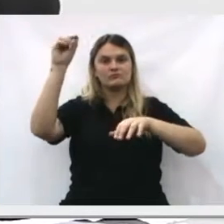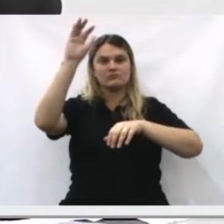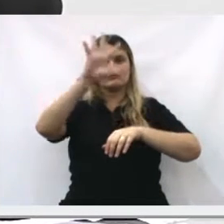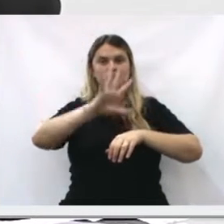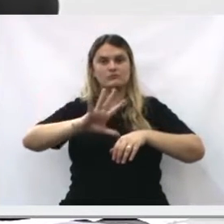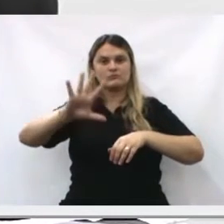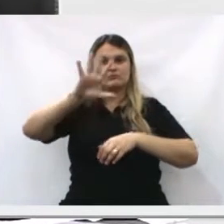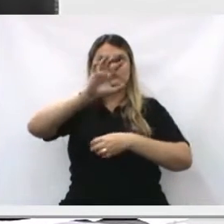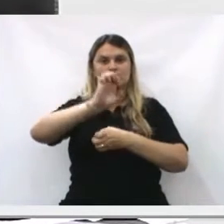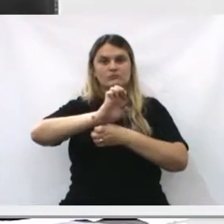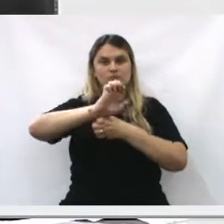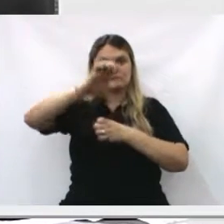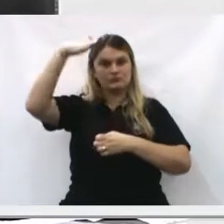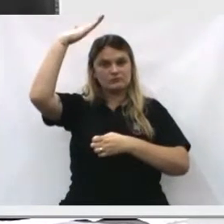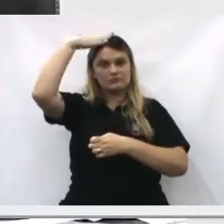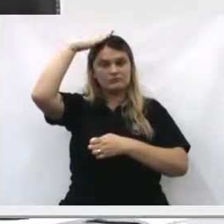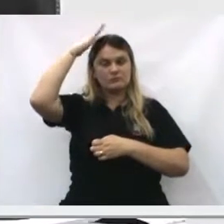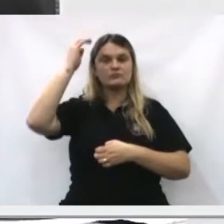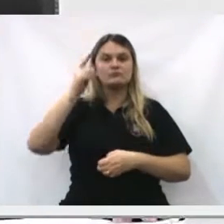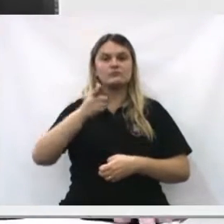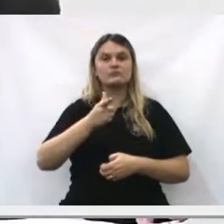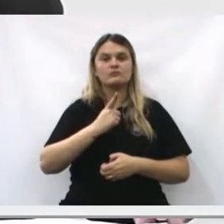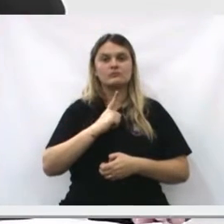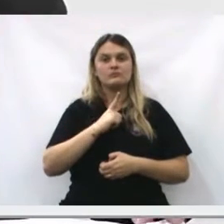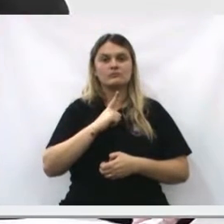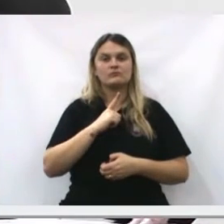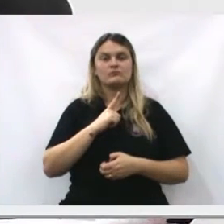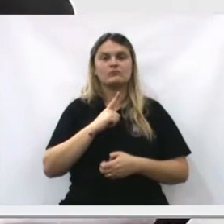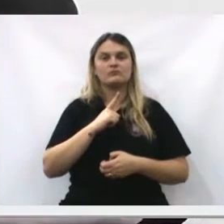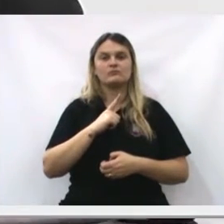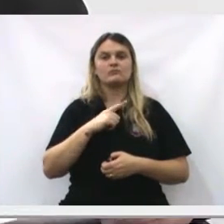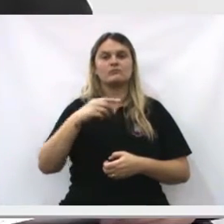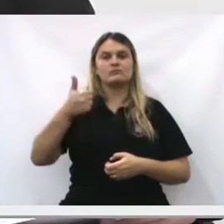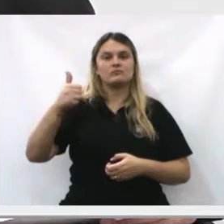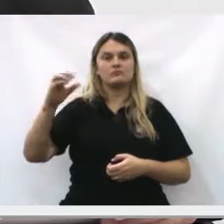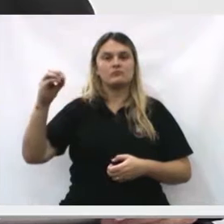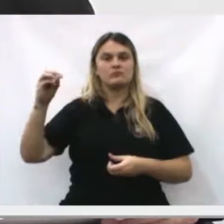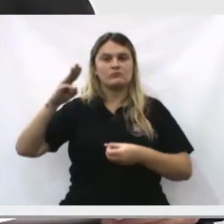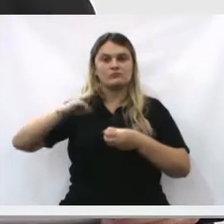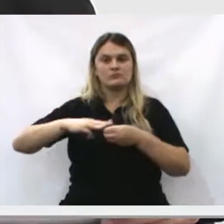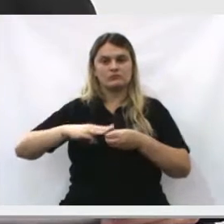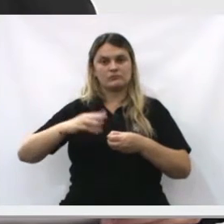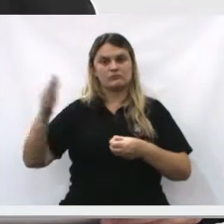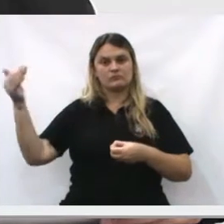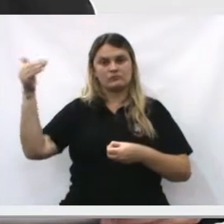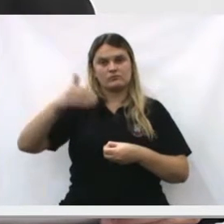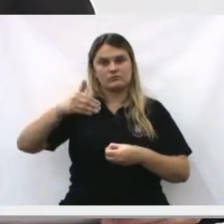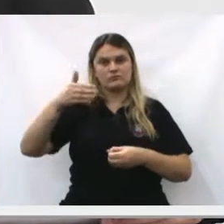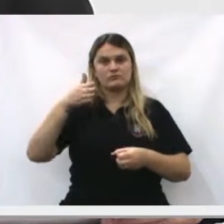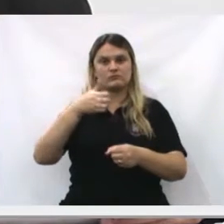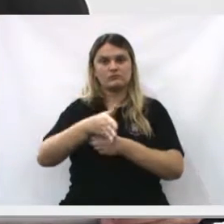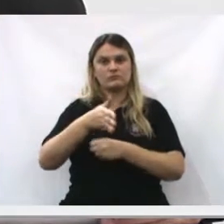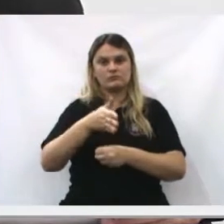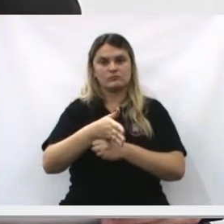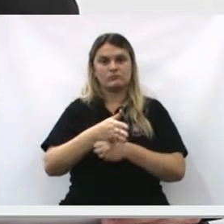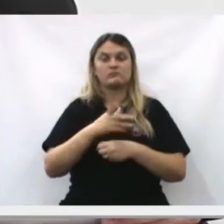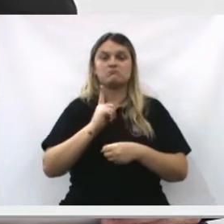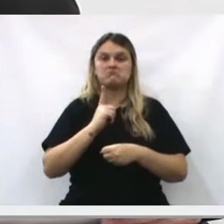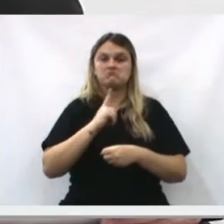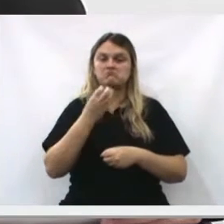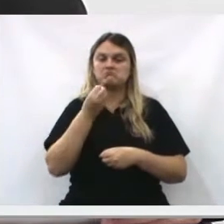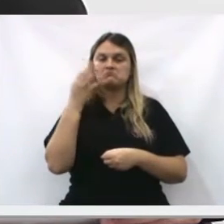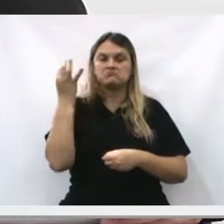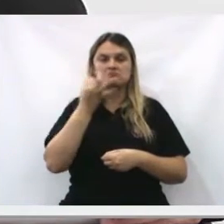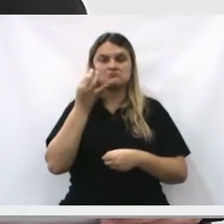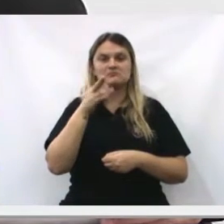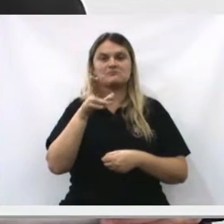as outras regiões do Paraná. Serão mais de 100 municípios que estarão aqui participando,